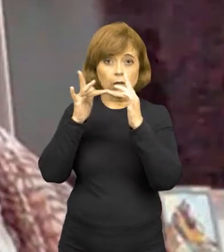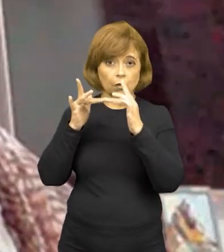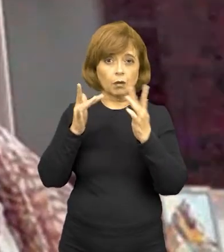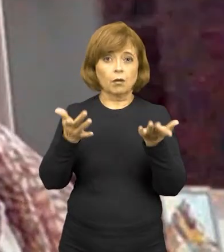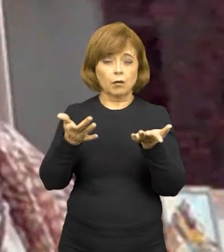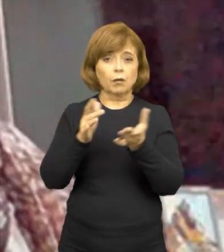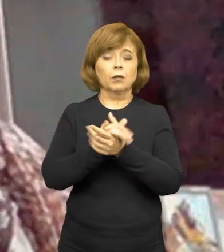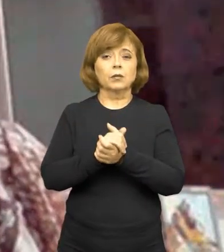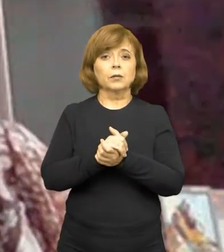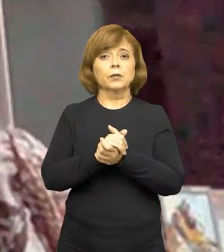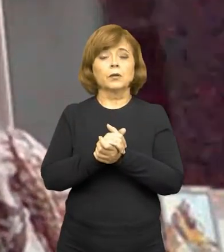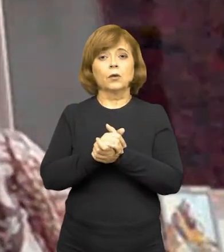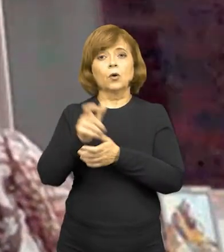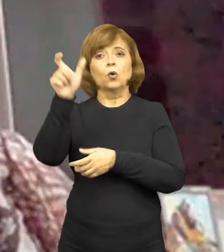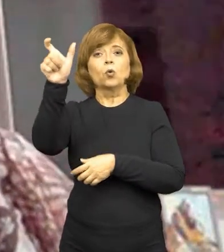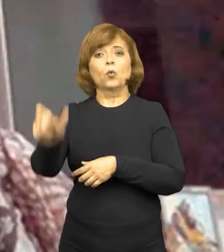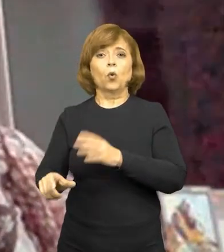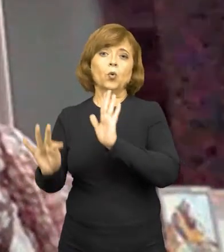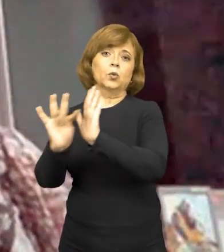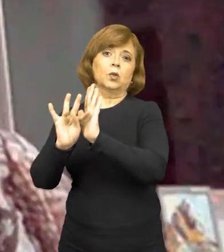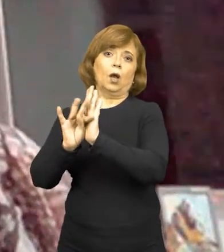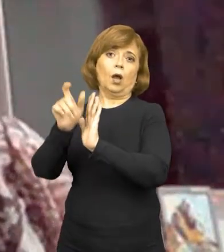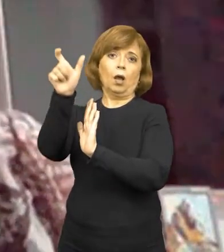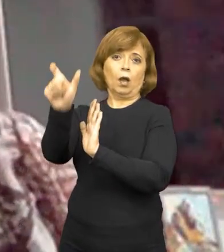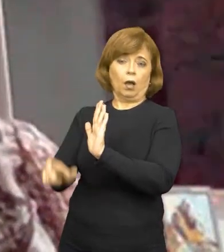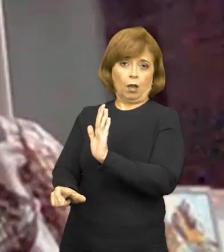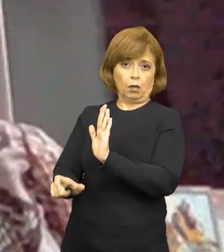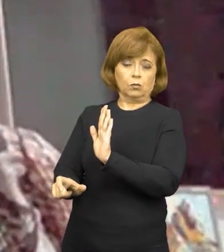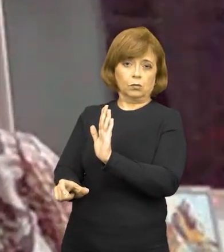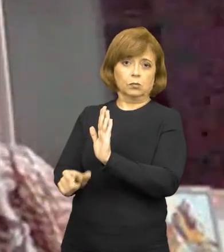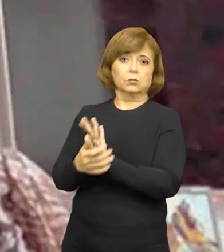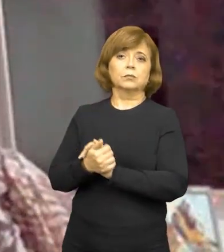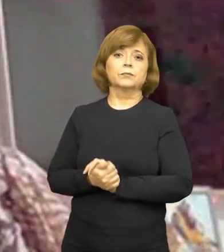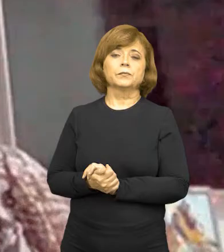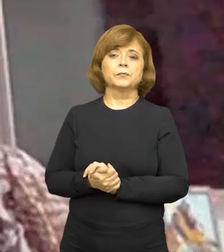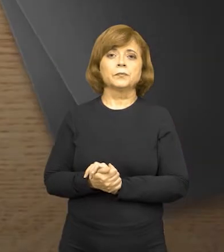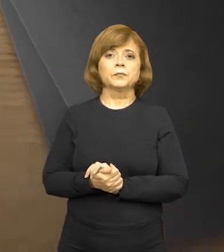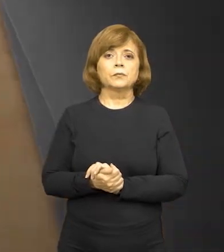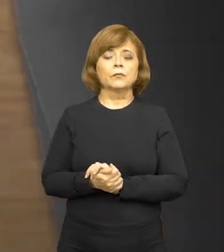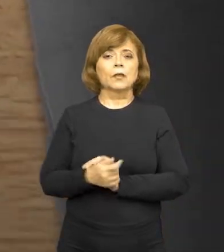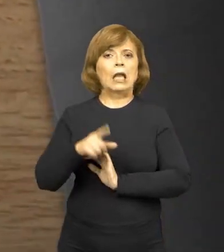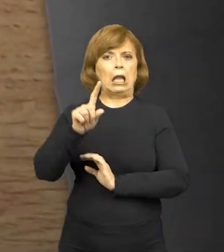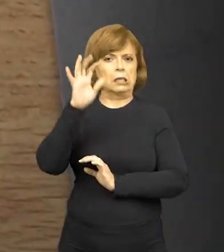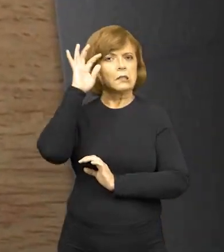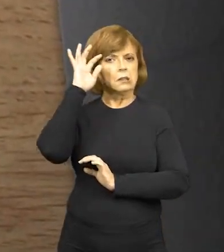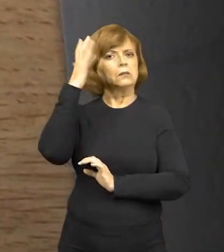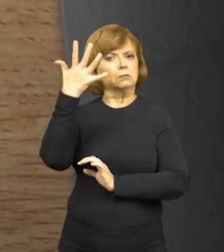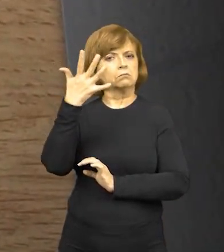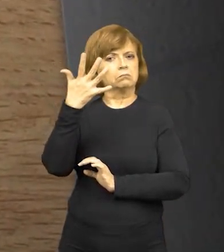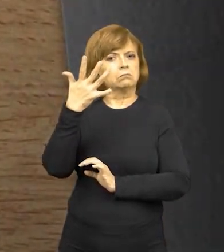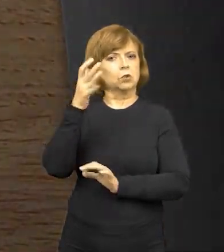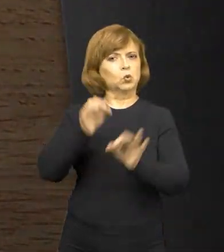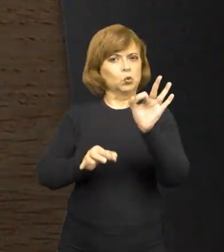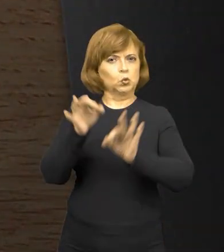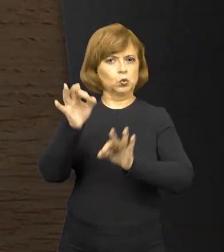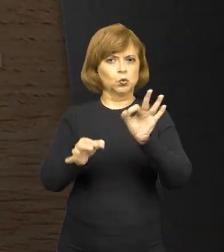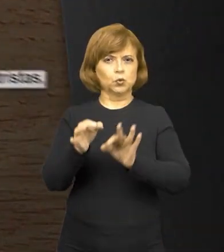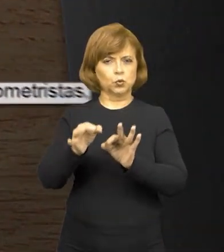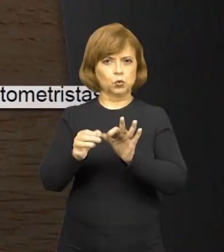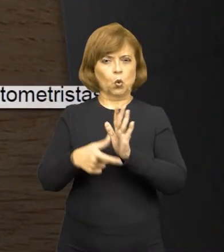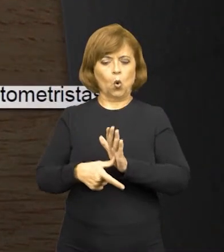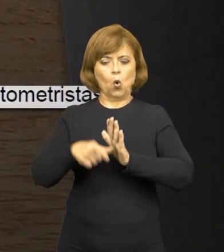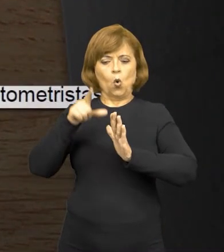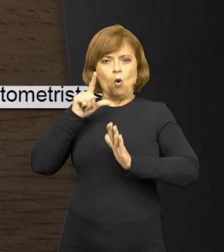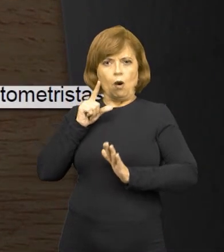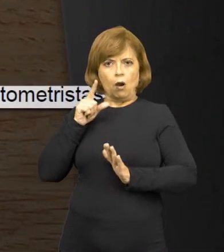esses optometristas. Essa decisão judicial, né? Dessa